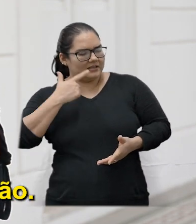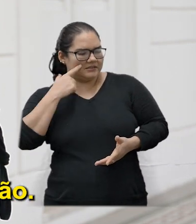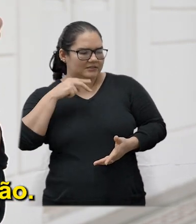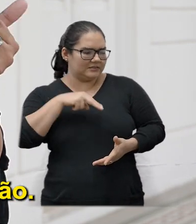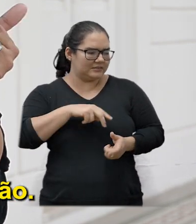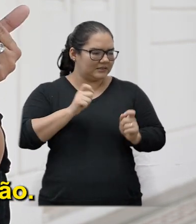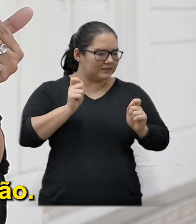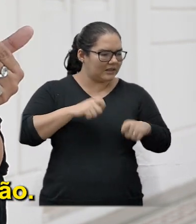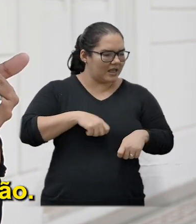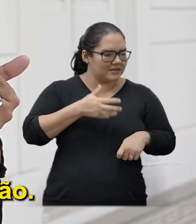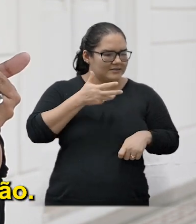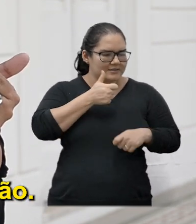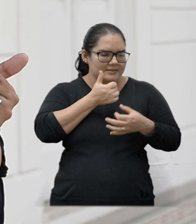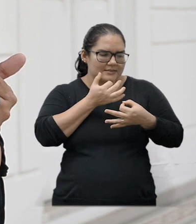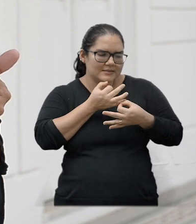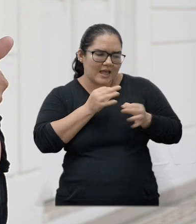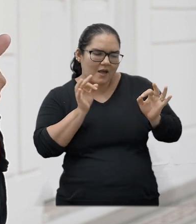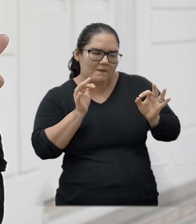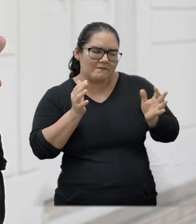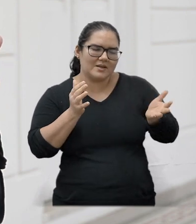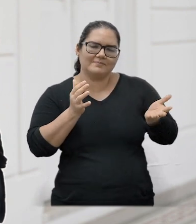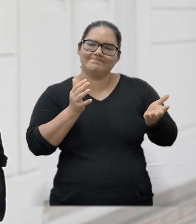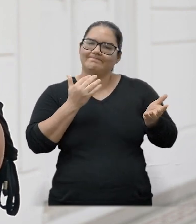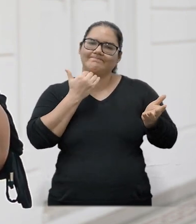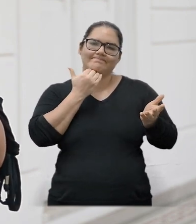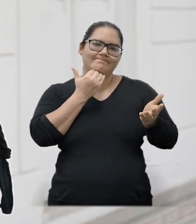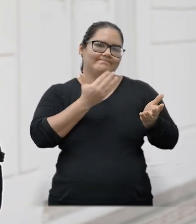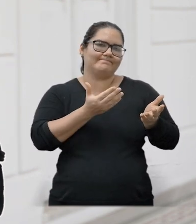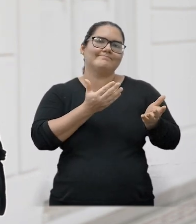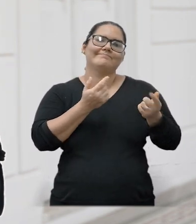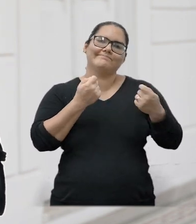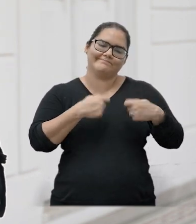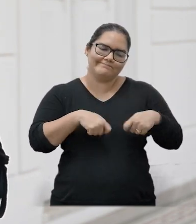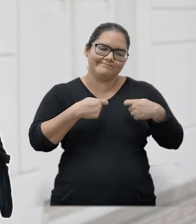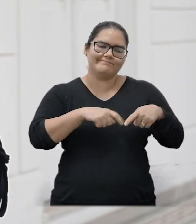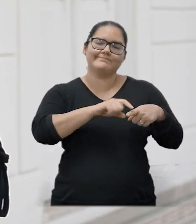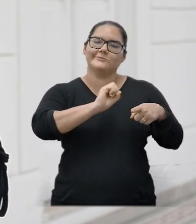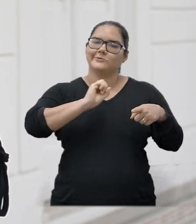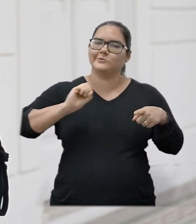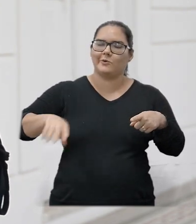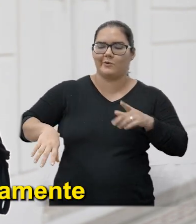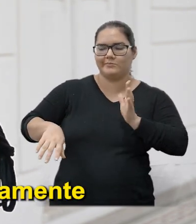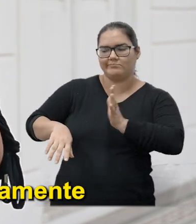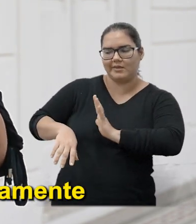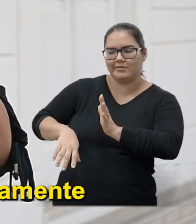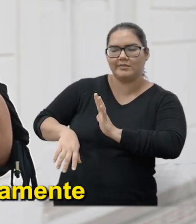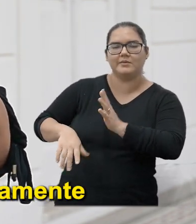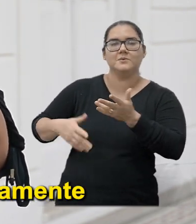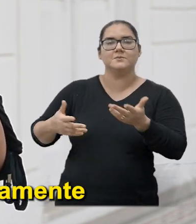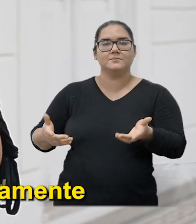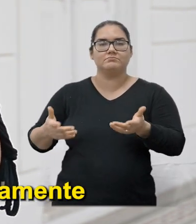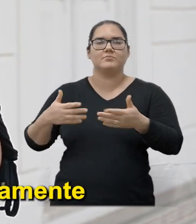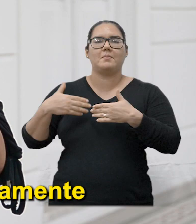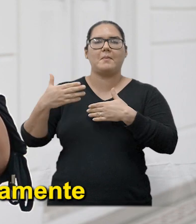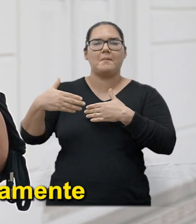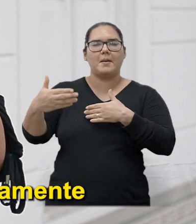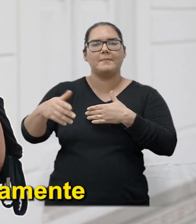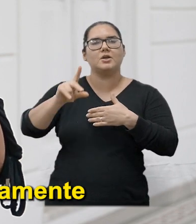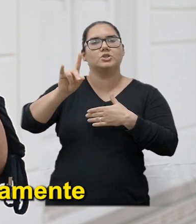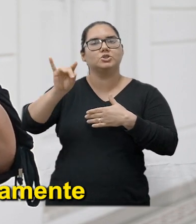possível Salvá-las Da extinção Que nada Hora de dizer adeus Dias depois